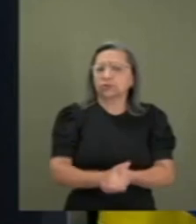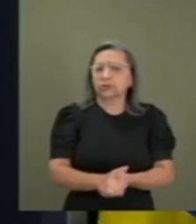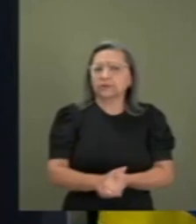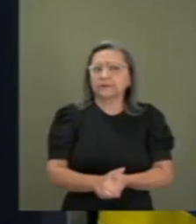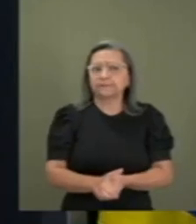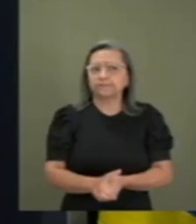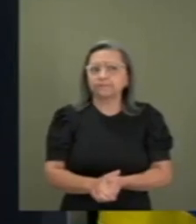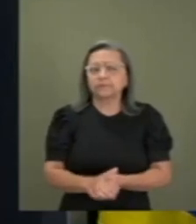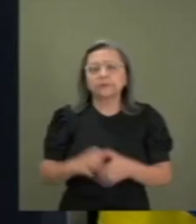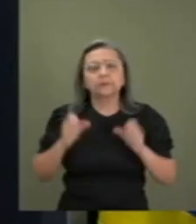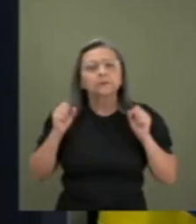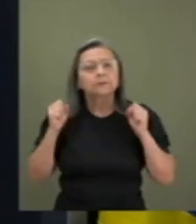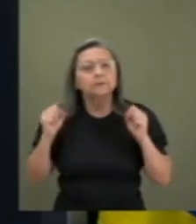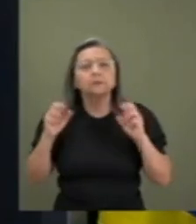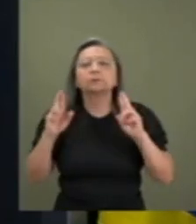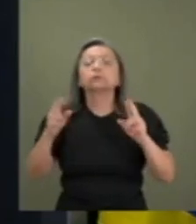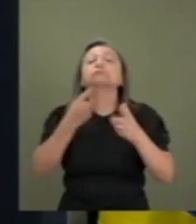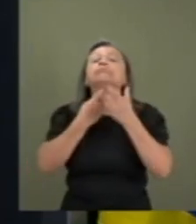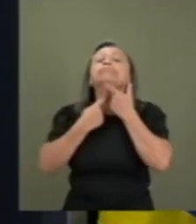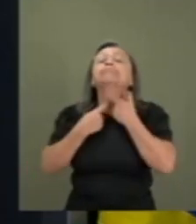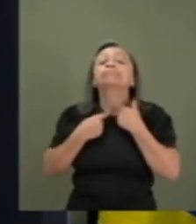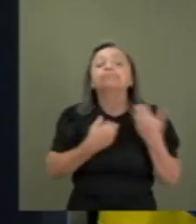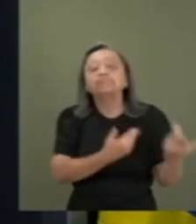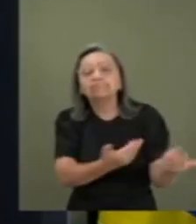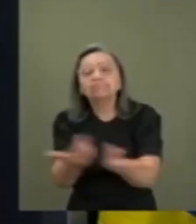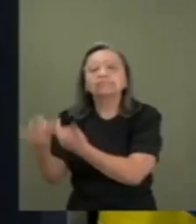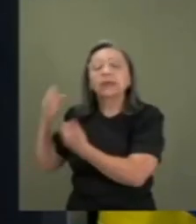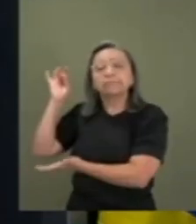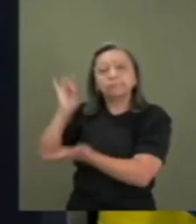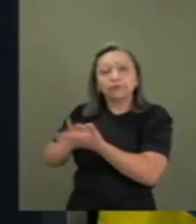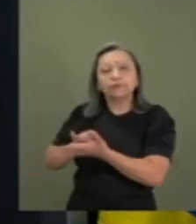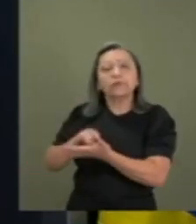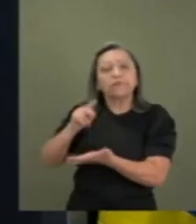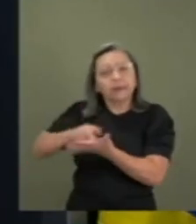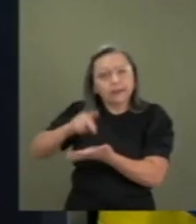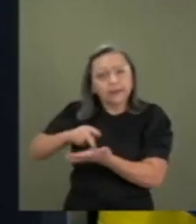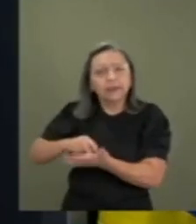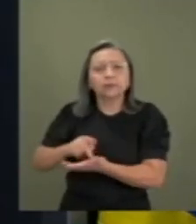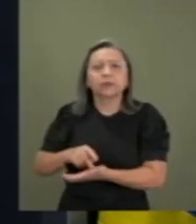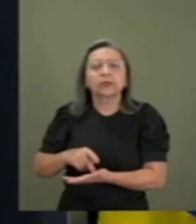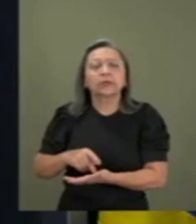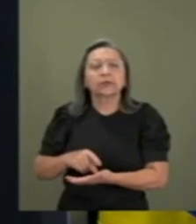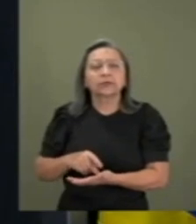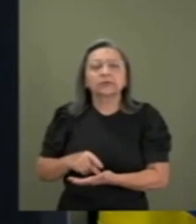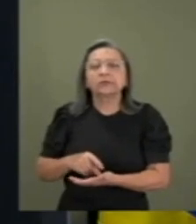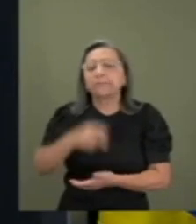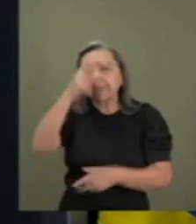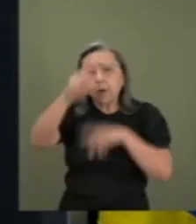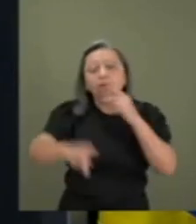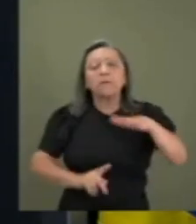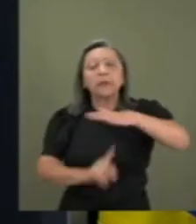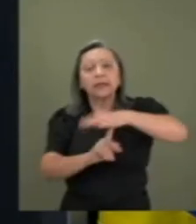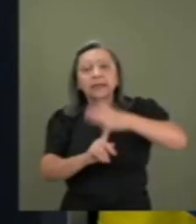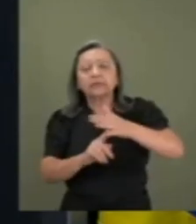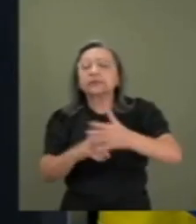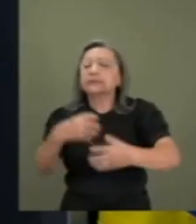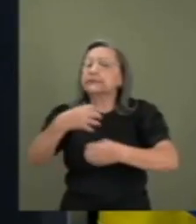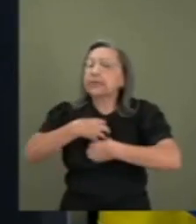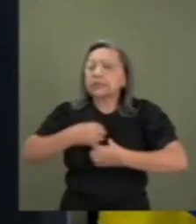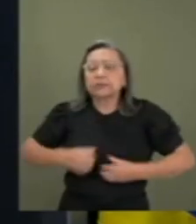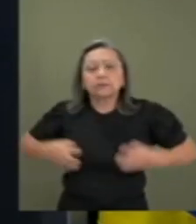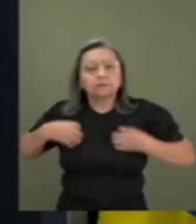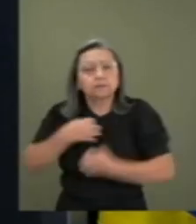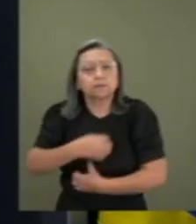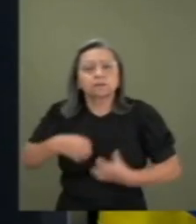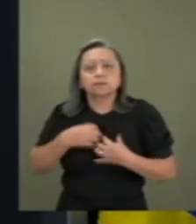Um desejo genuíno, legítimo, de paranaenses que estão sendo violentados